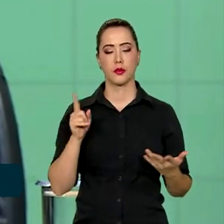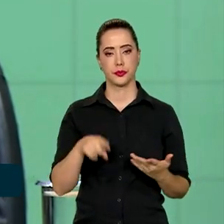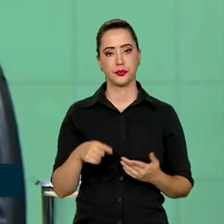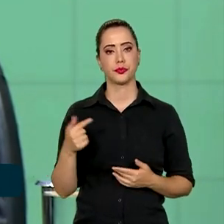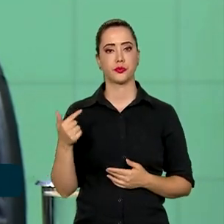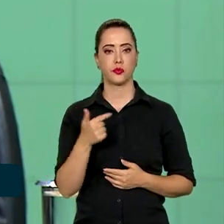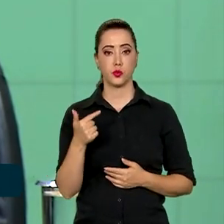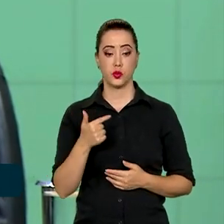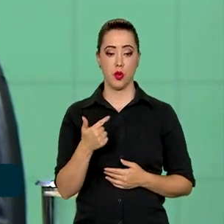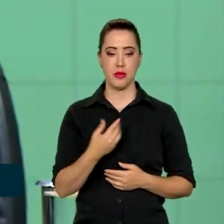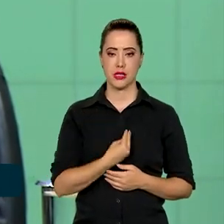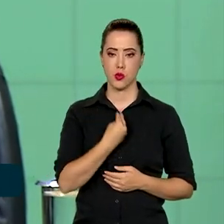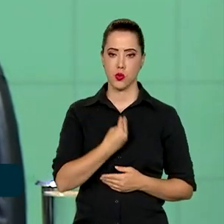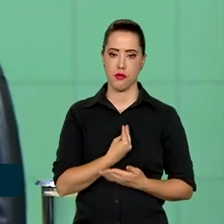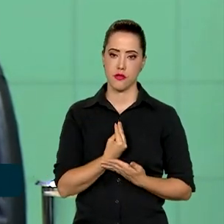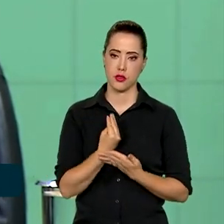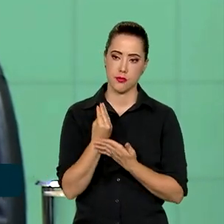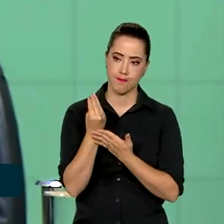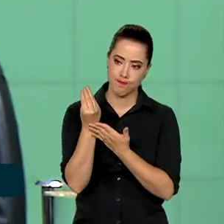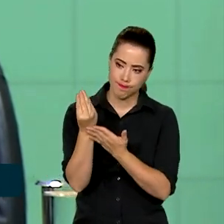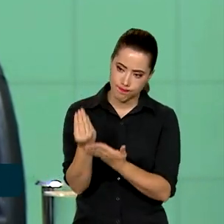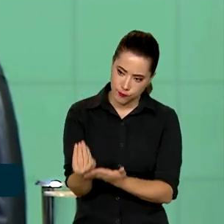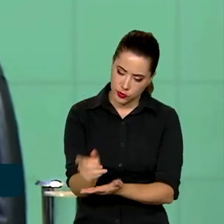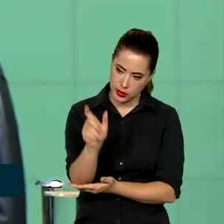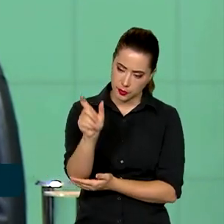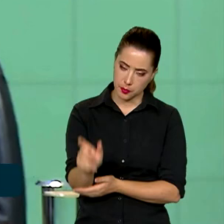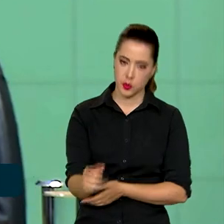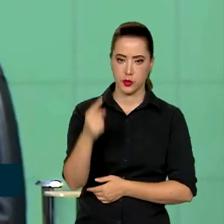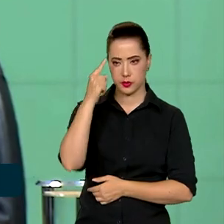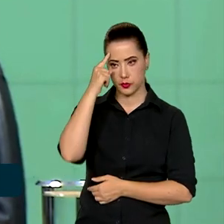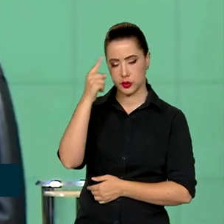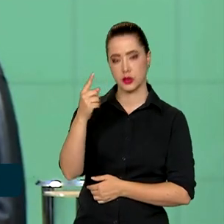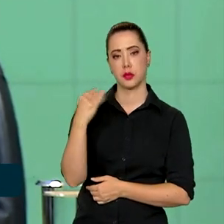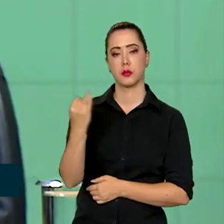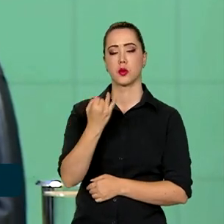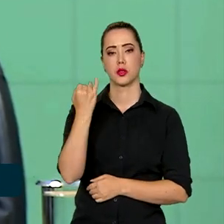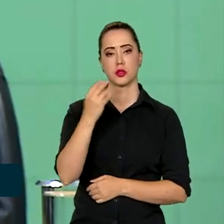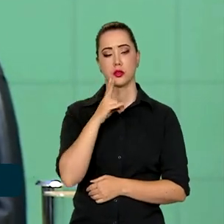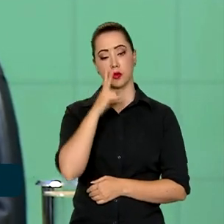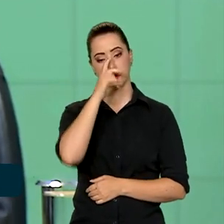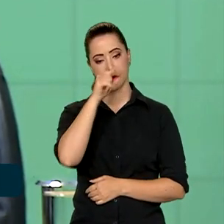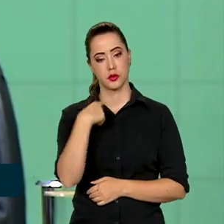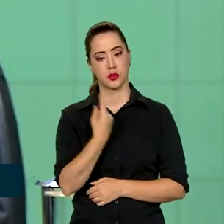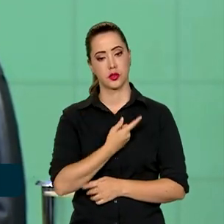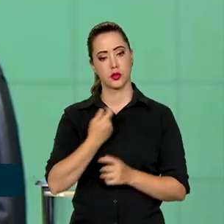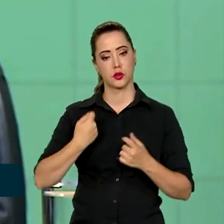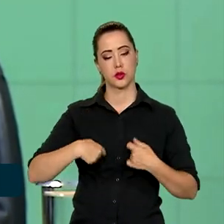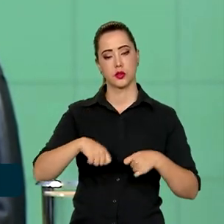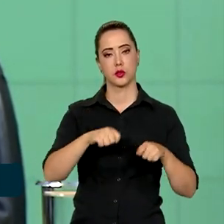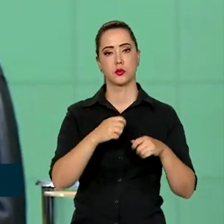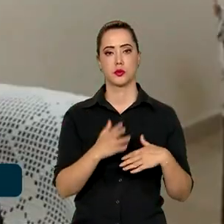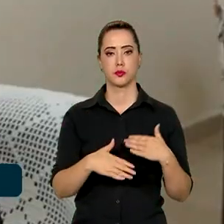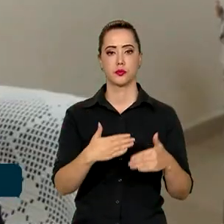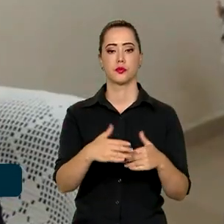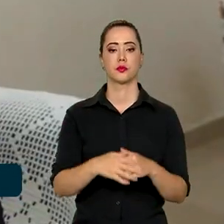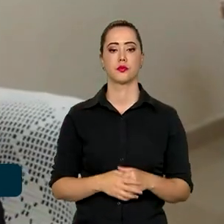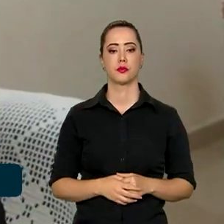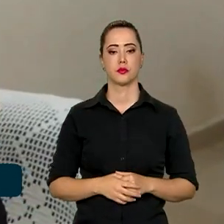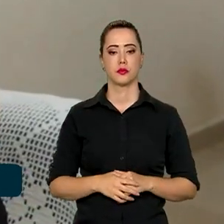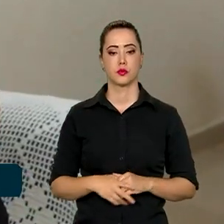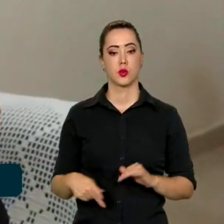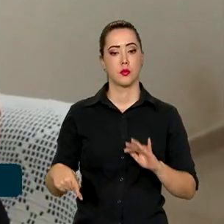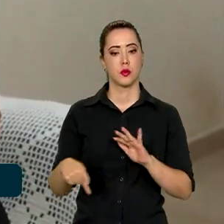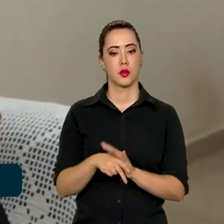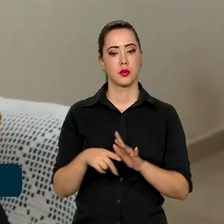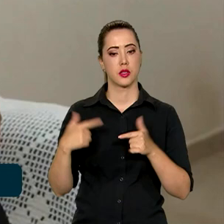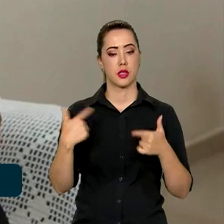segunda chance, né? Essa ideia é muito forte e a gente tem que persegui-la, né? Como parte das